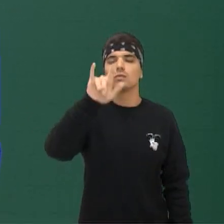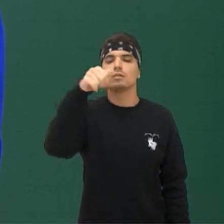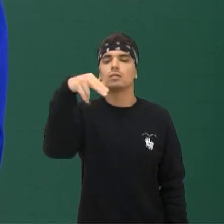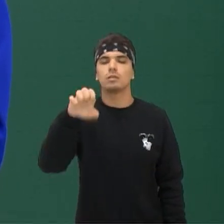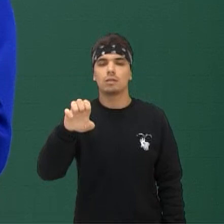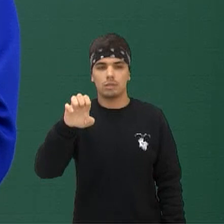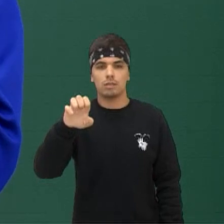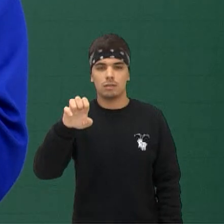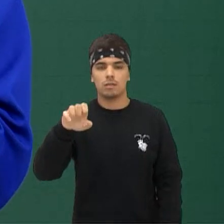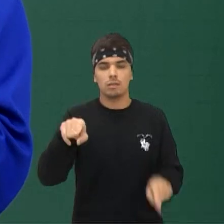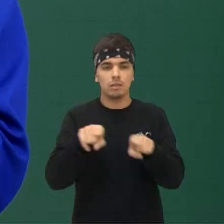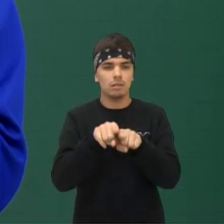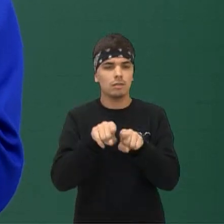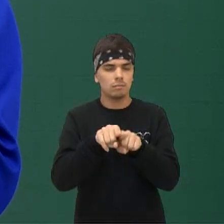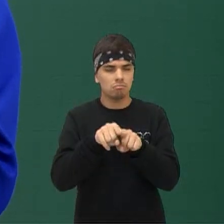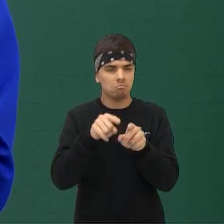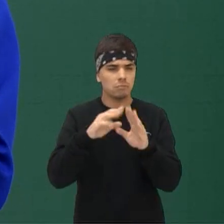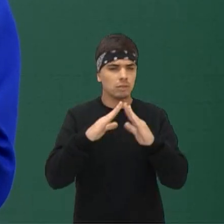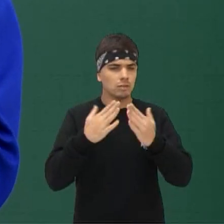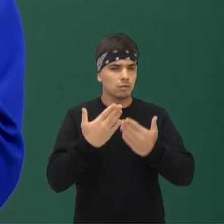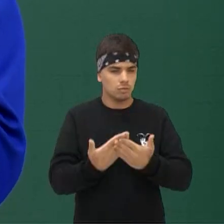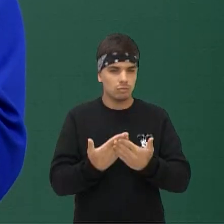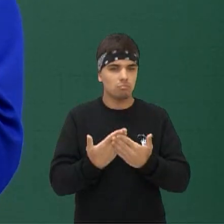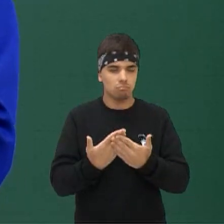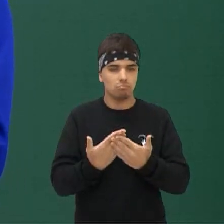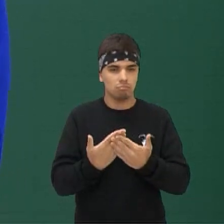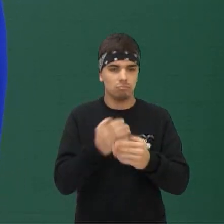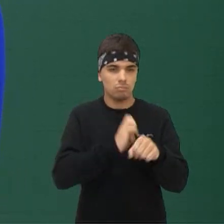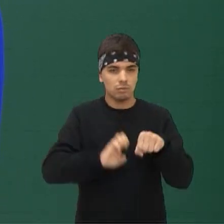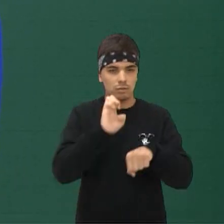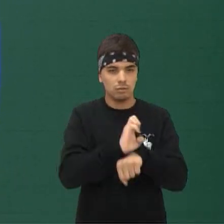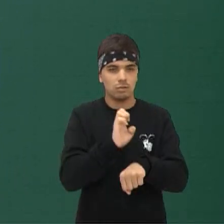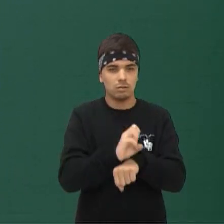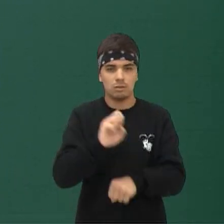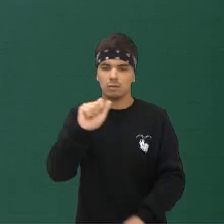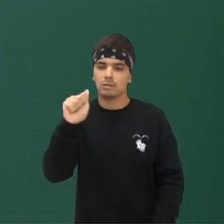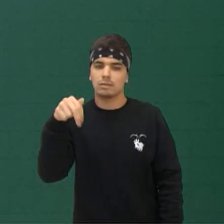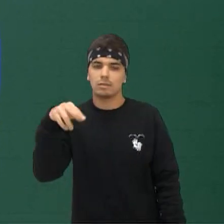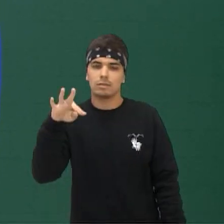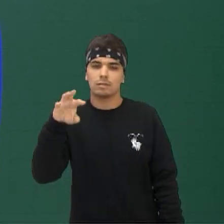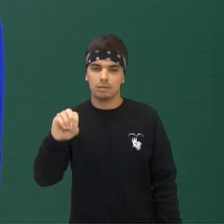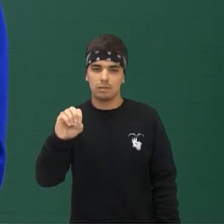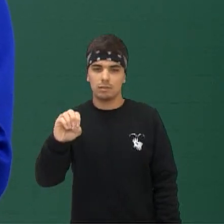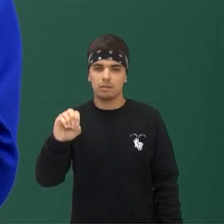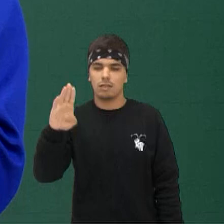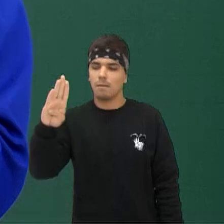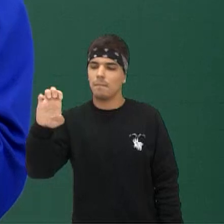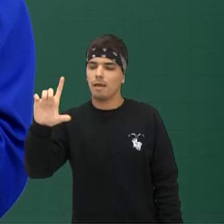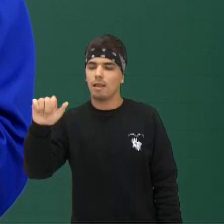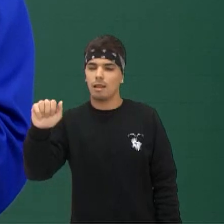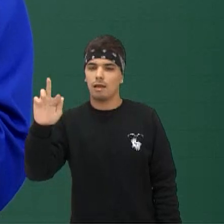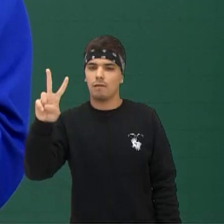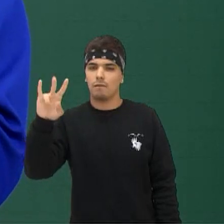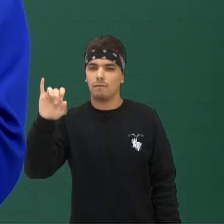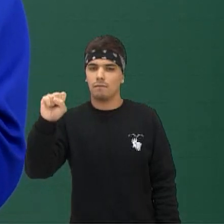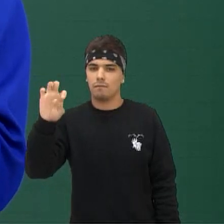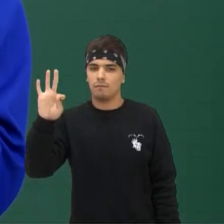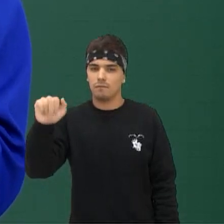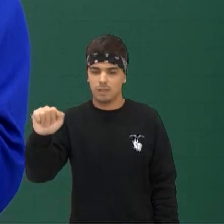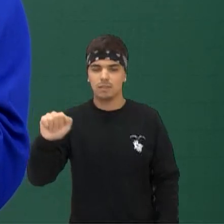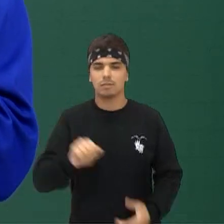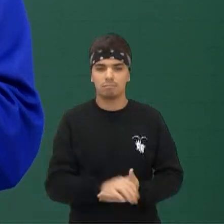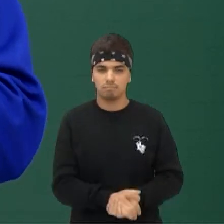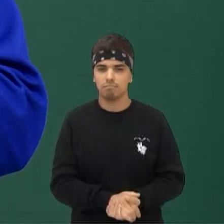Juliane Charello do Colégio Estadual Santo Antão de Bela Vista Bela Vista de Caroba